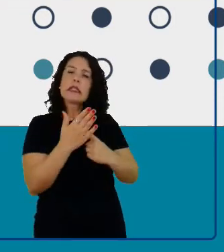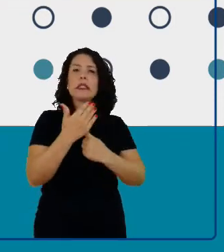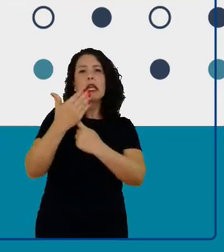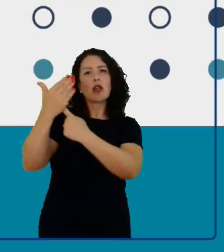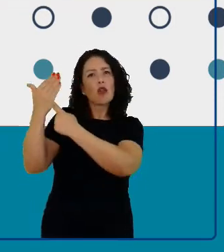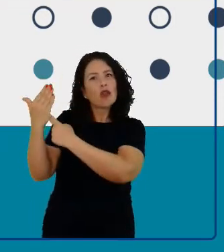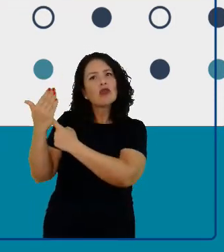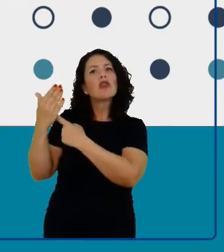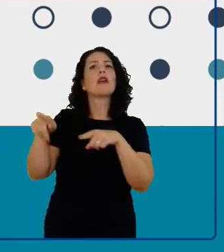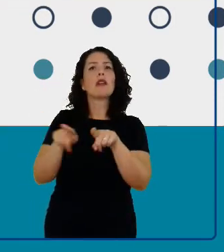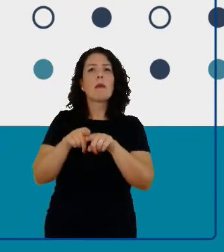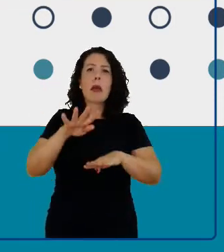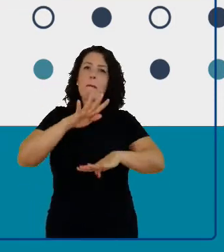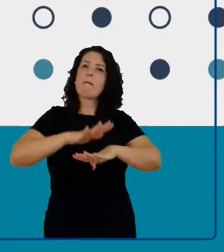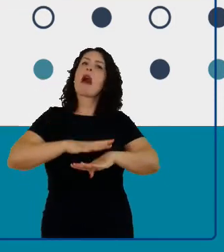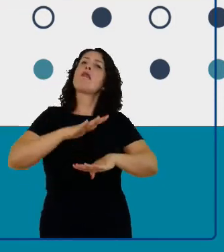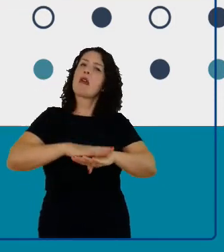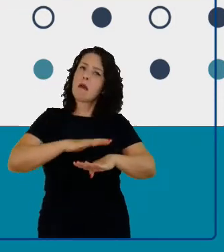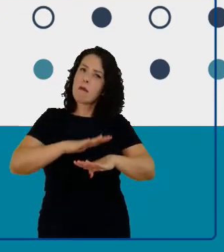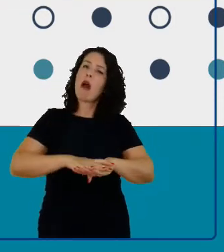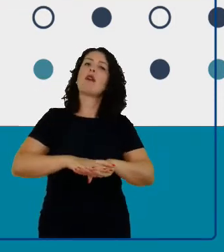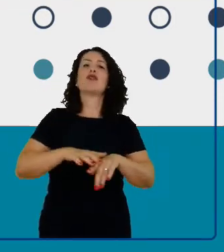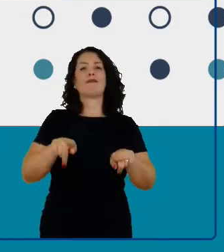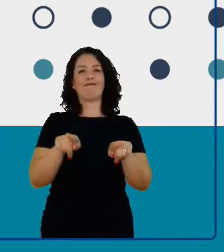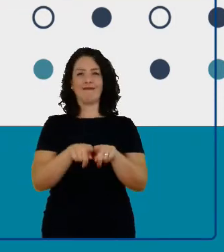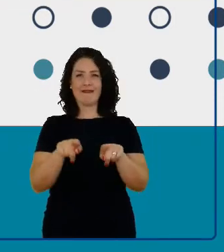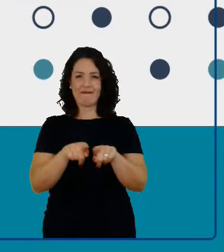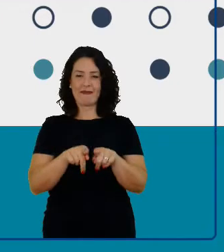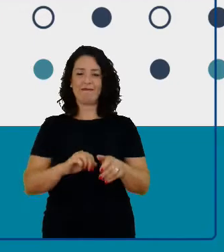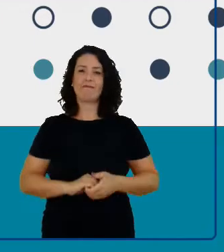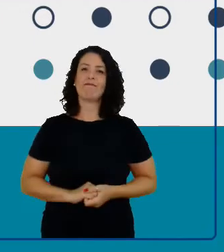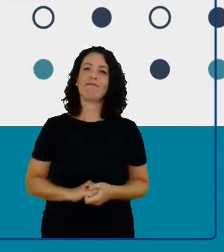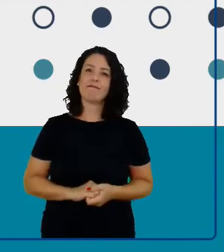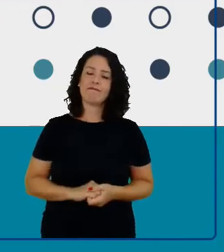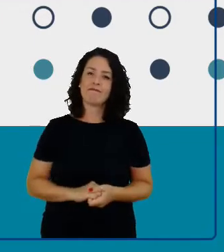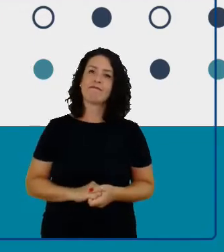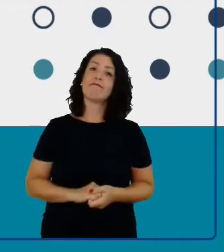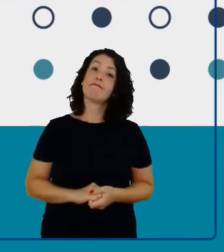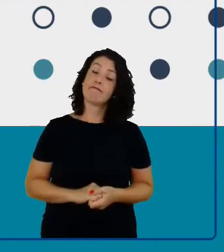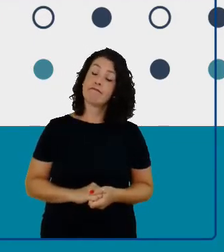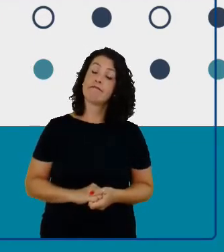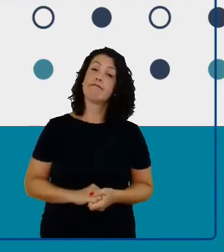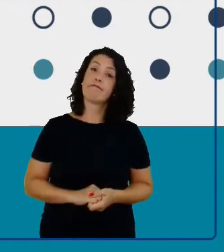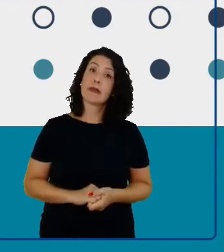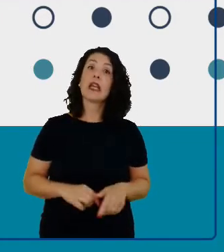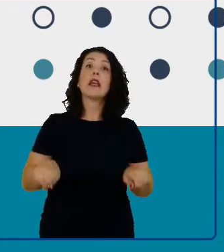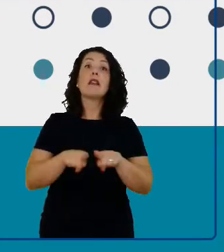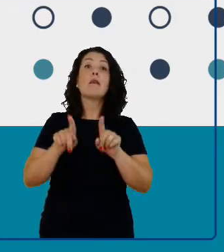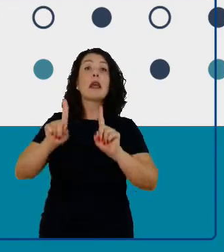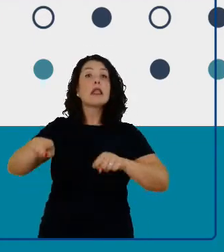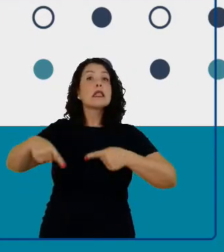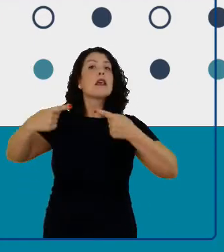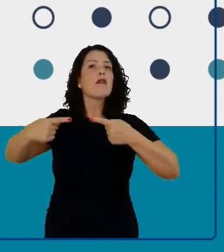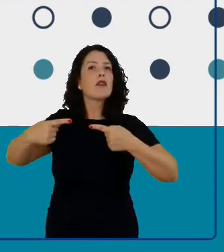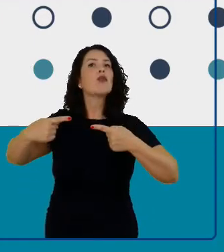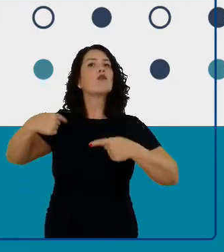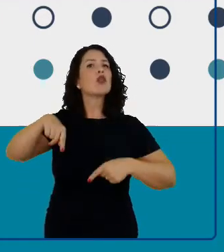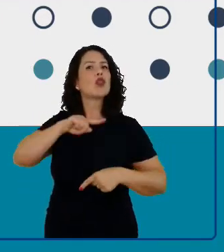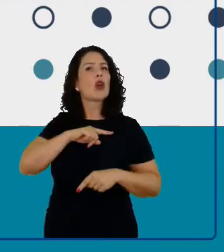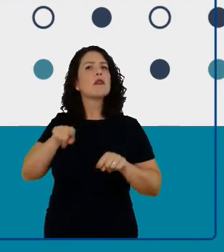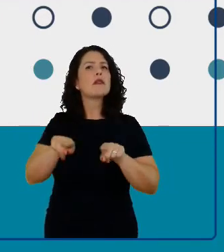matemática também. É um outro desafio para oferecer essa